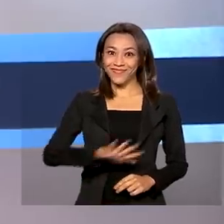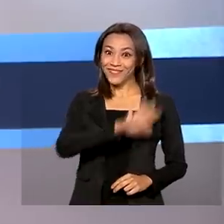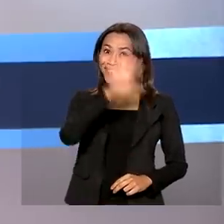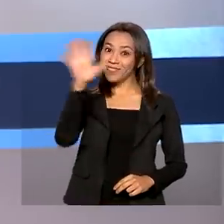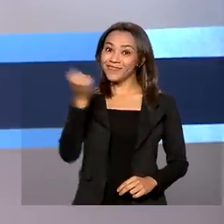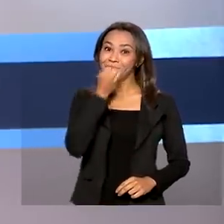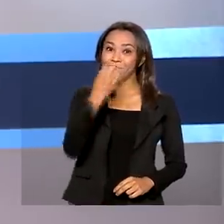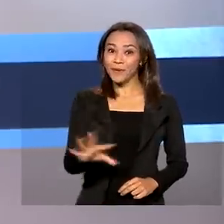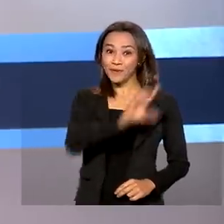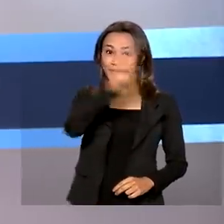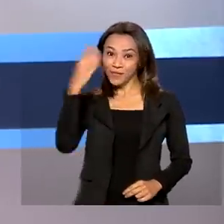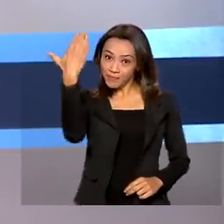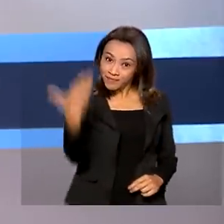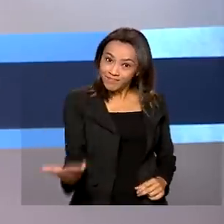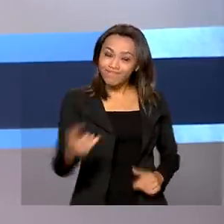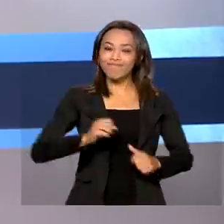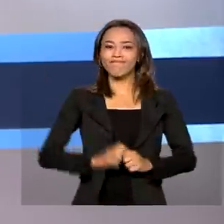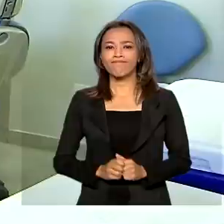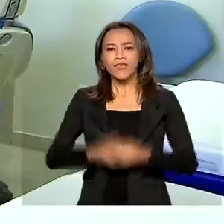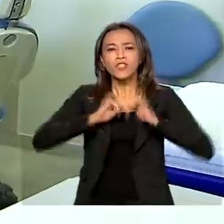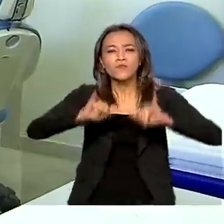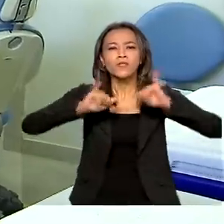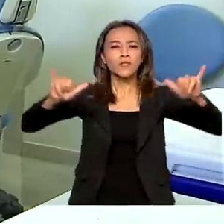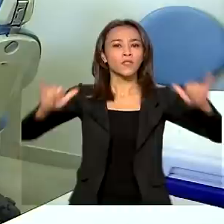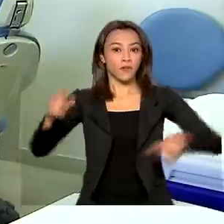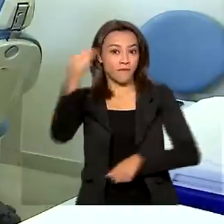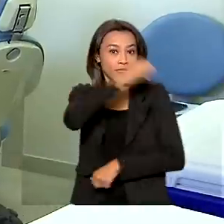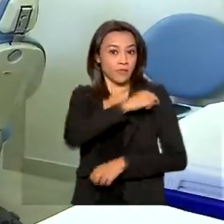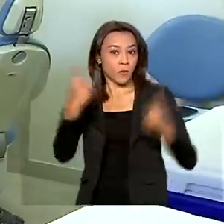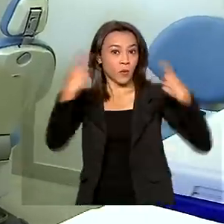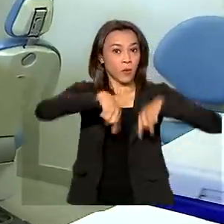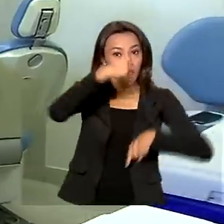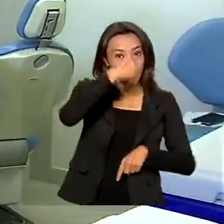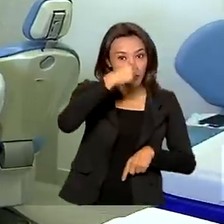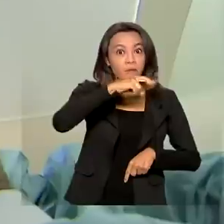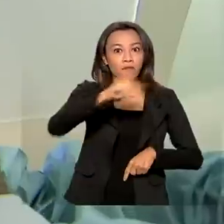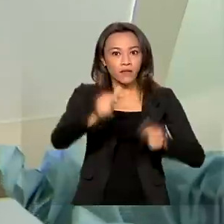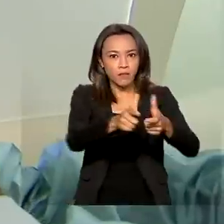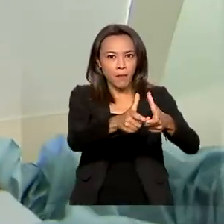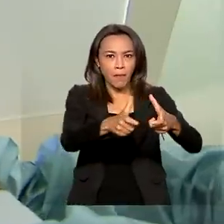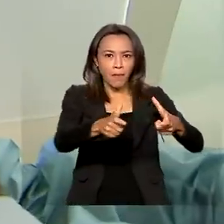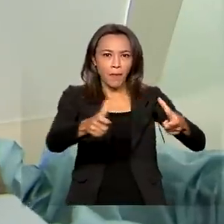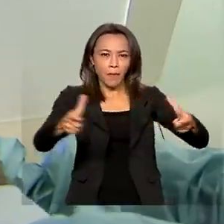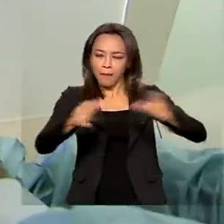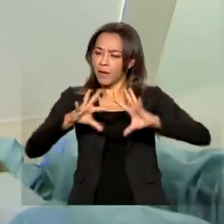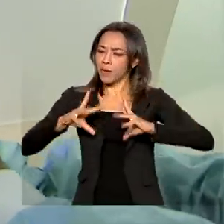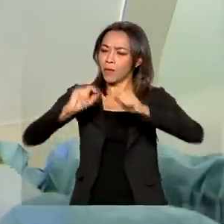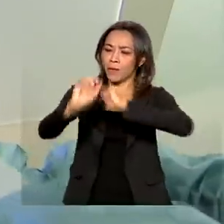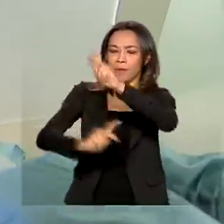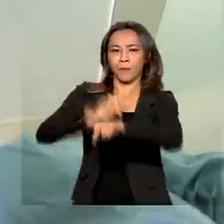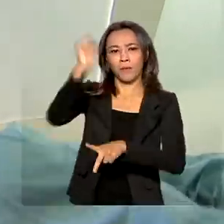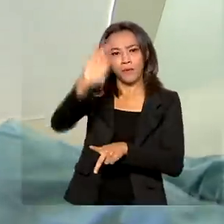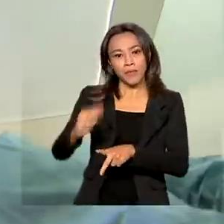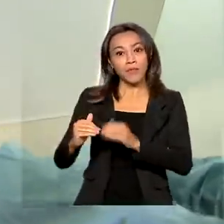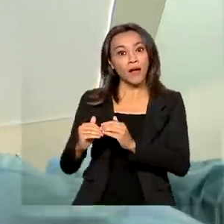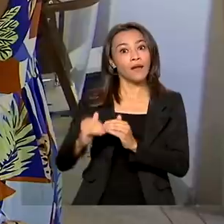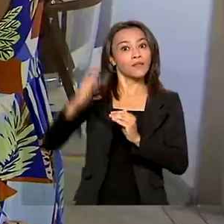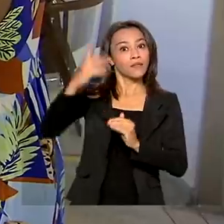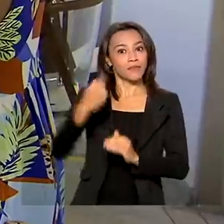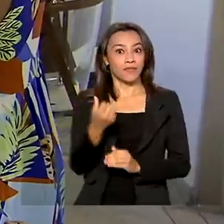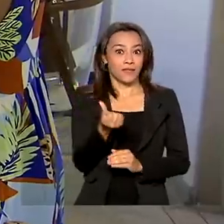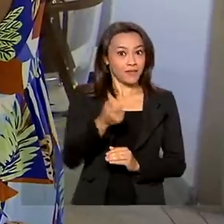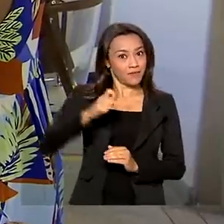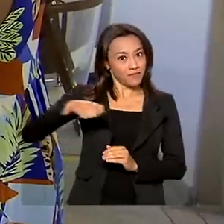Olá, bom dia pra você. Campanha de vacinação contra a gripe será ampliada para toda a população brasileira acima dos seis